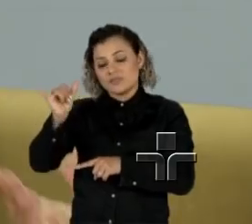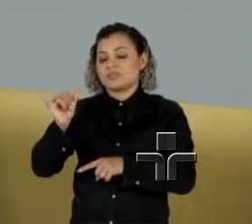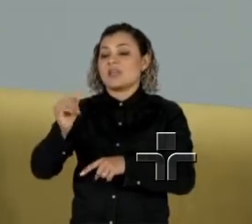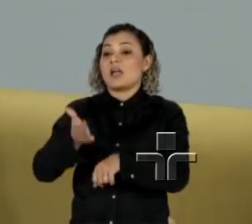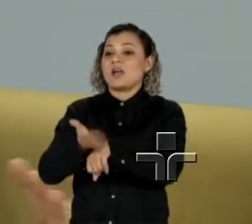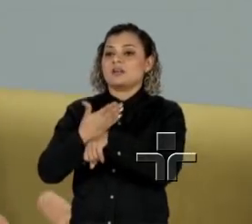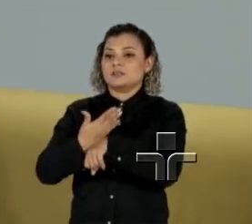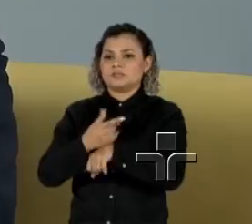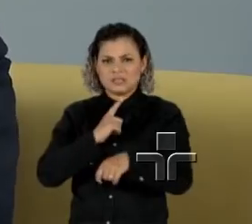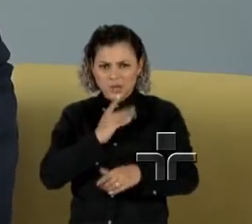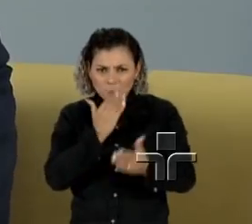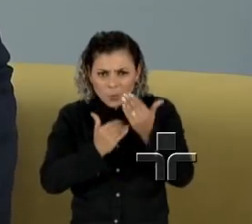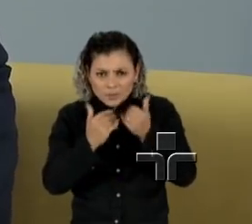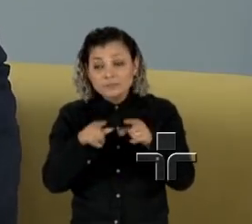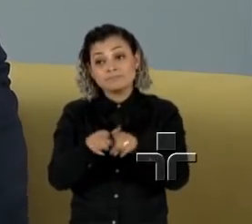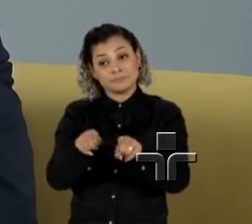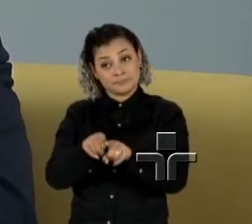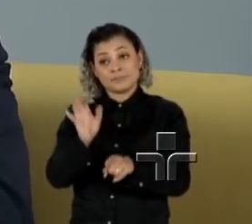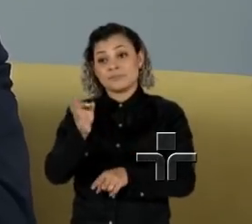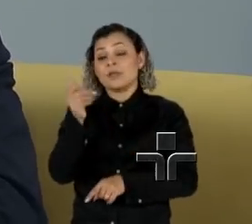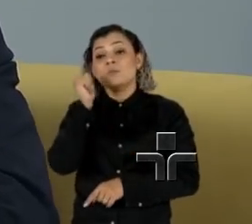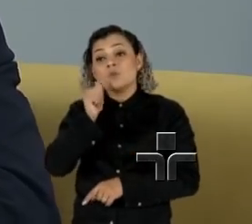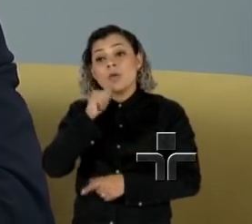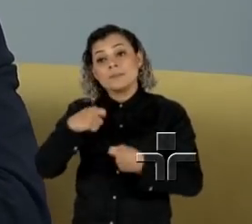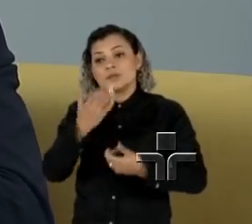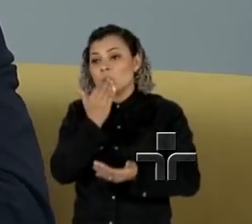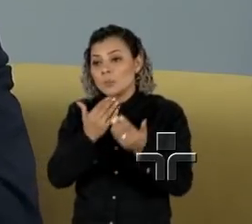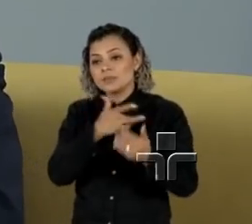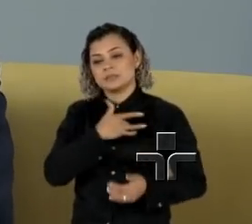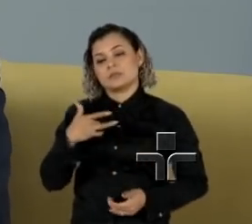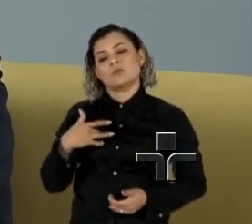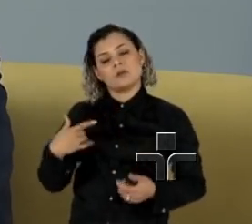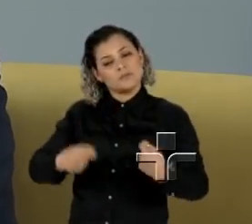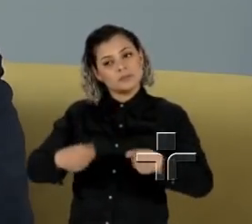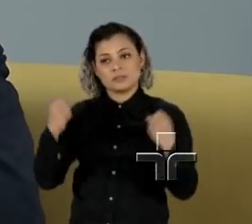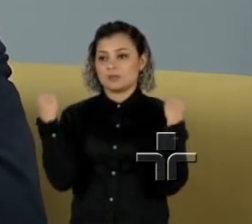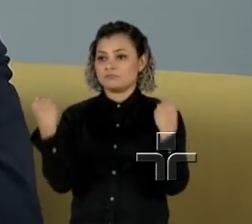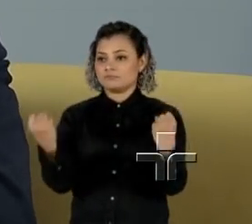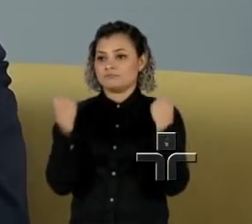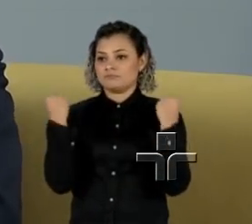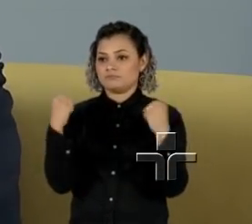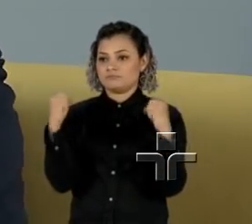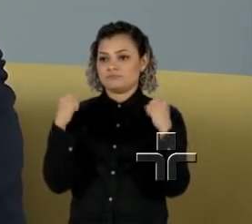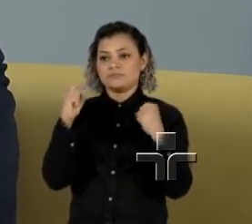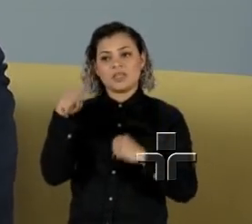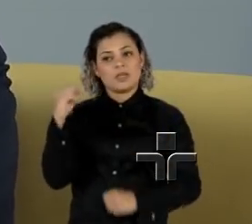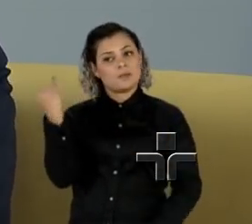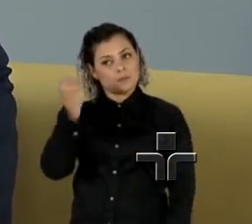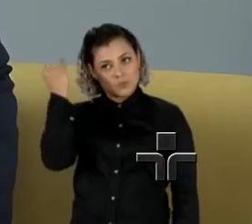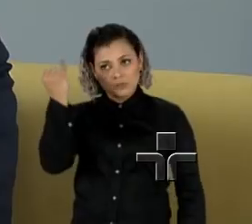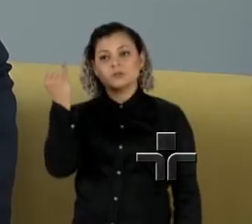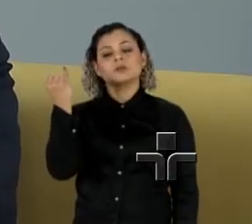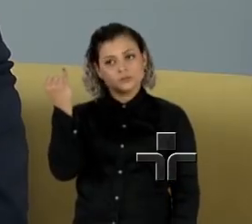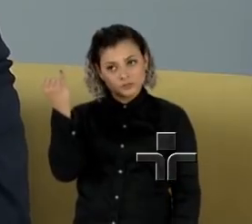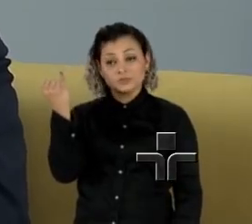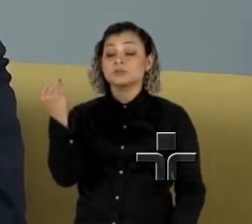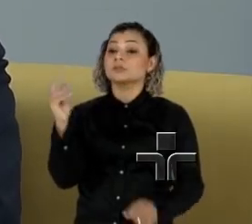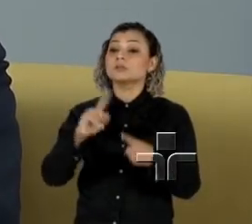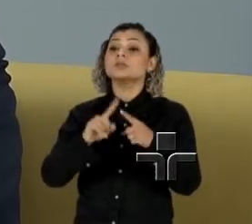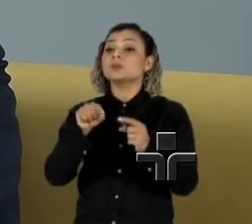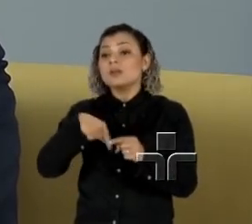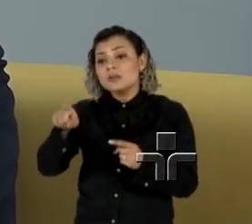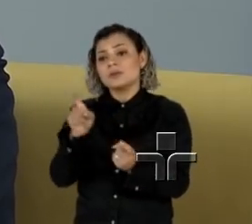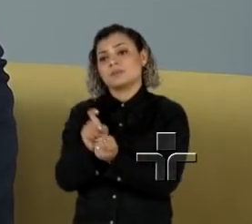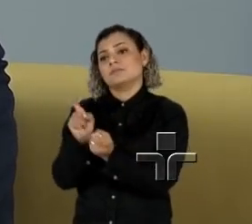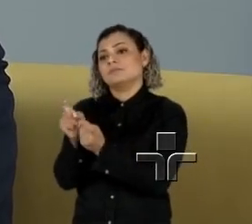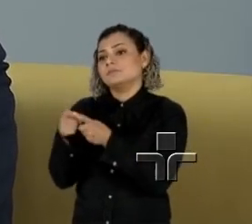relação à dieta, tem alguma Dieta é importante. A mulher tem uma dieta equilibrada, uma dieta saudável, atividade física, ela é muito importante, né? E consultar o